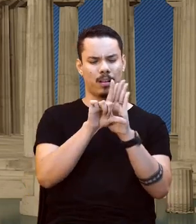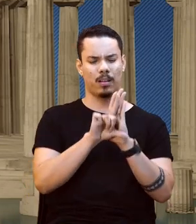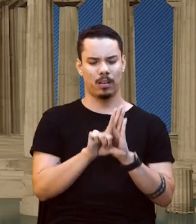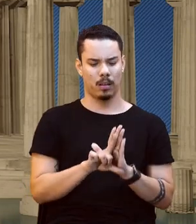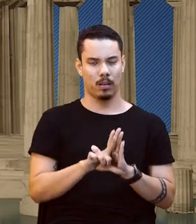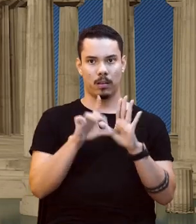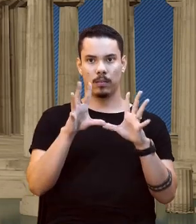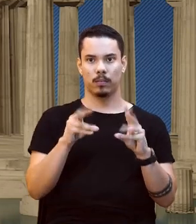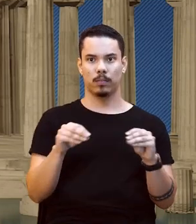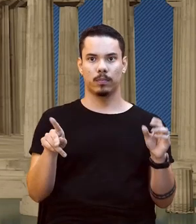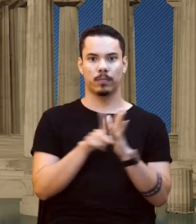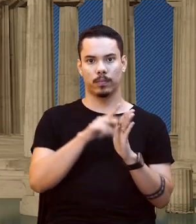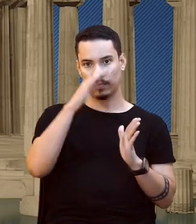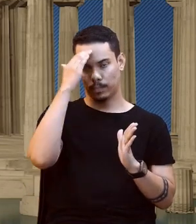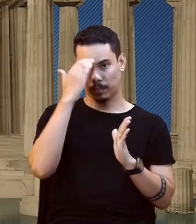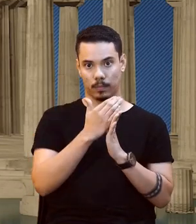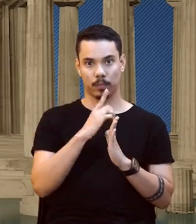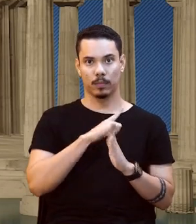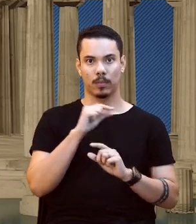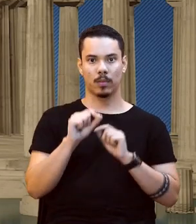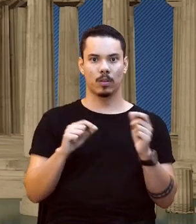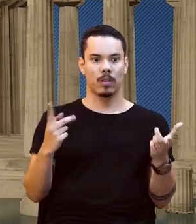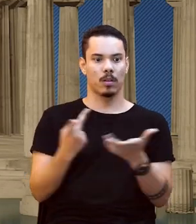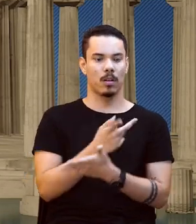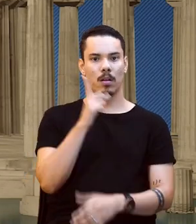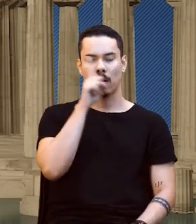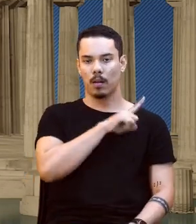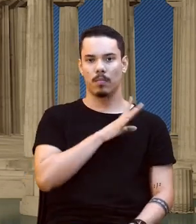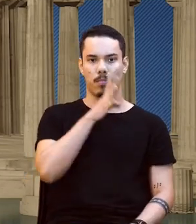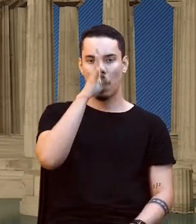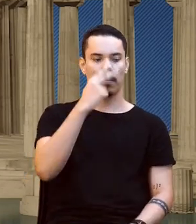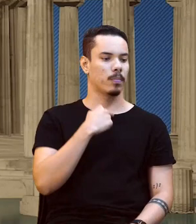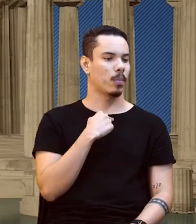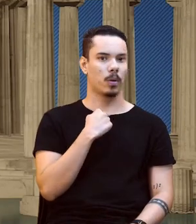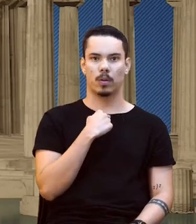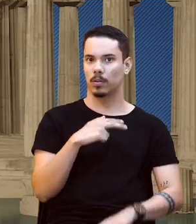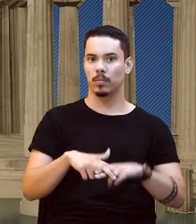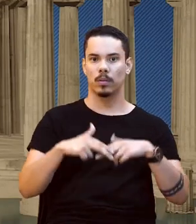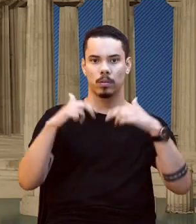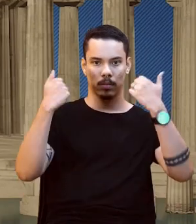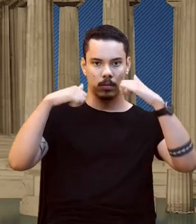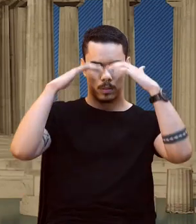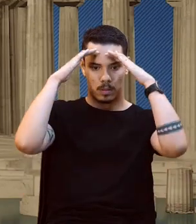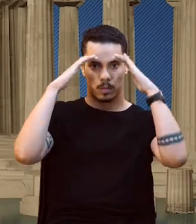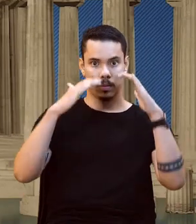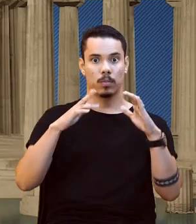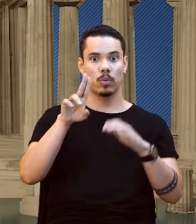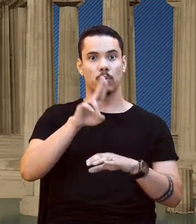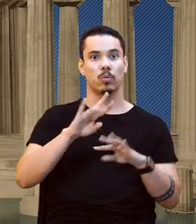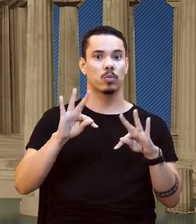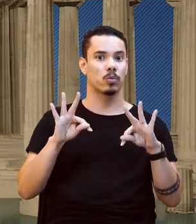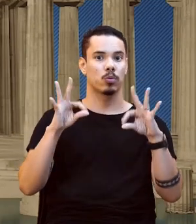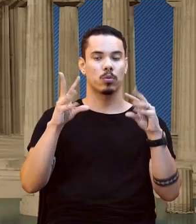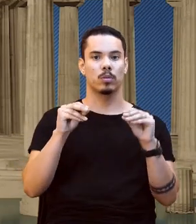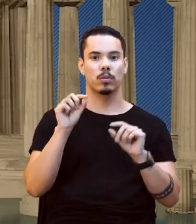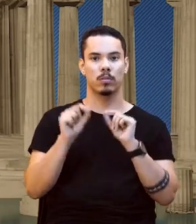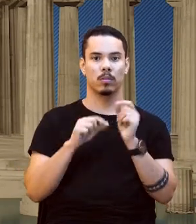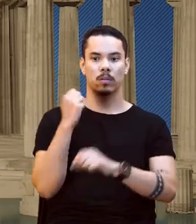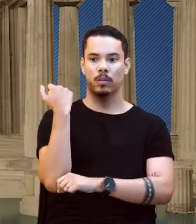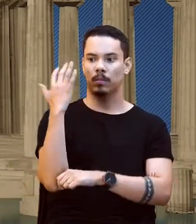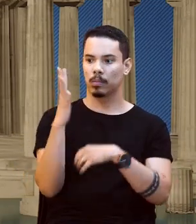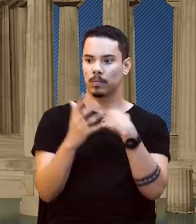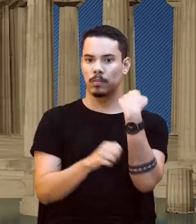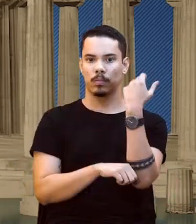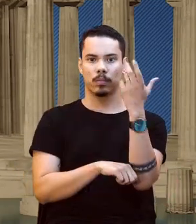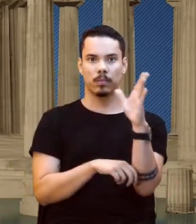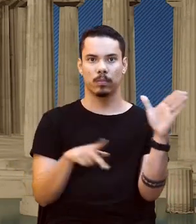ele tá cometendo um ato de infração fazendo isso. Tem que respeitar, ele vai utilizar todo só o ambiente que ele está ali,